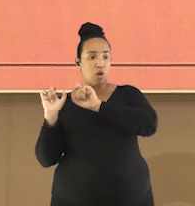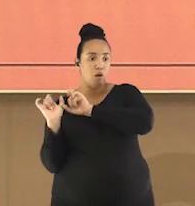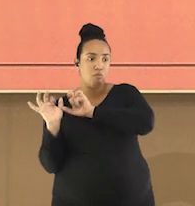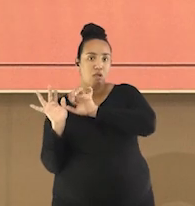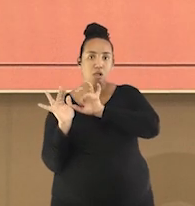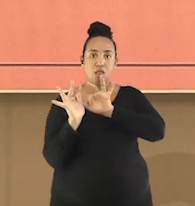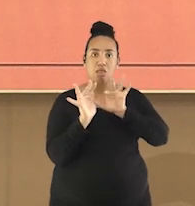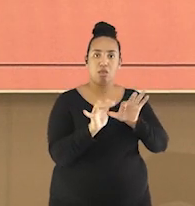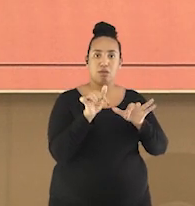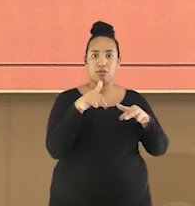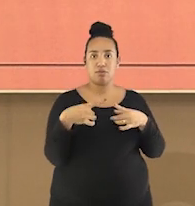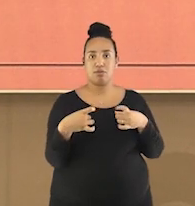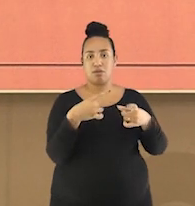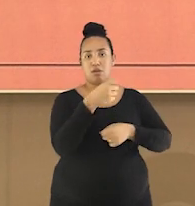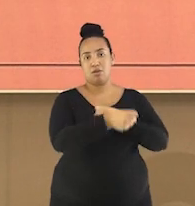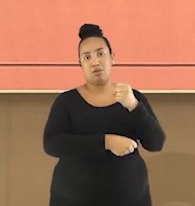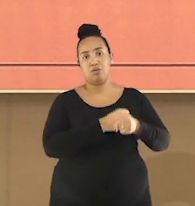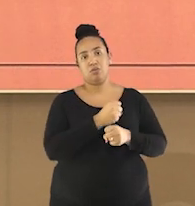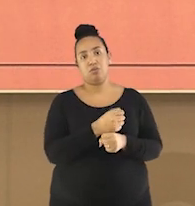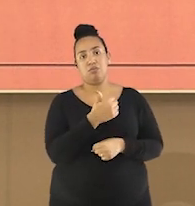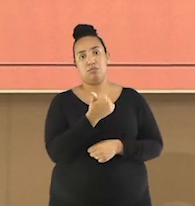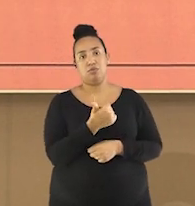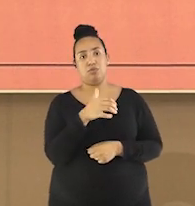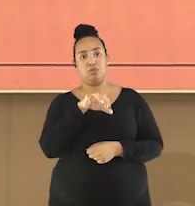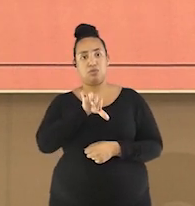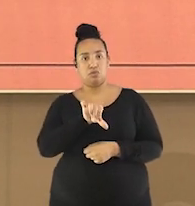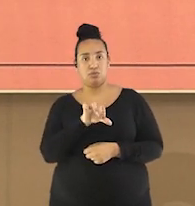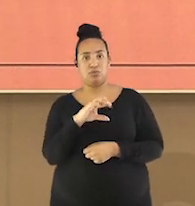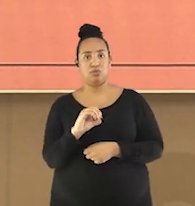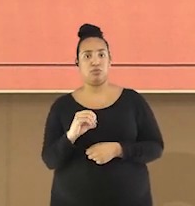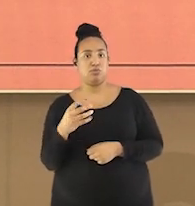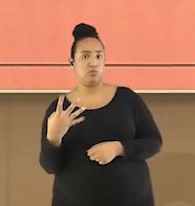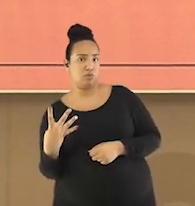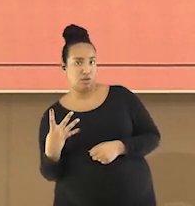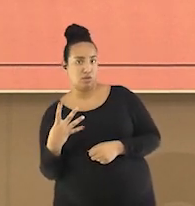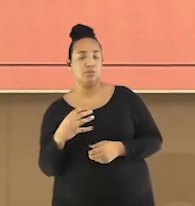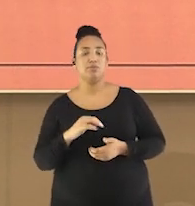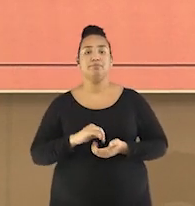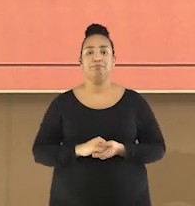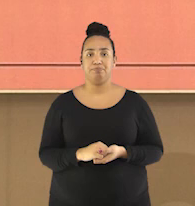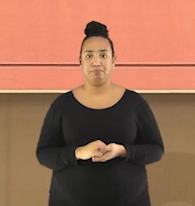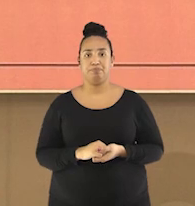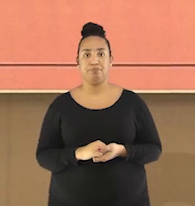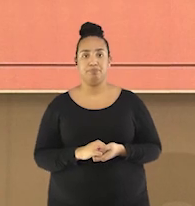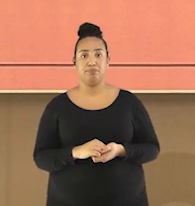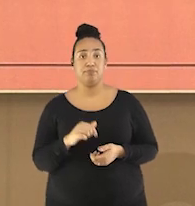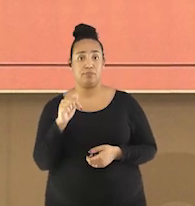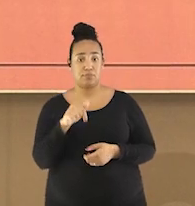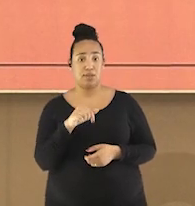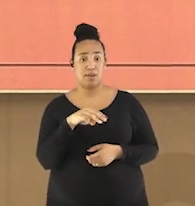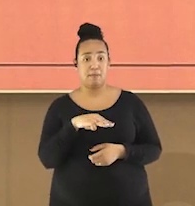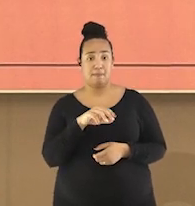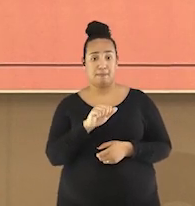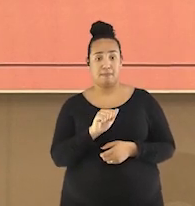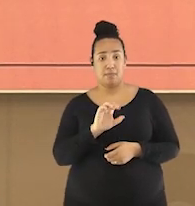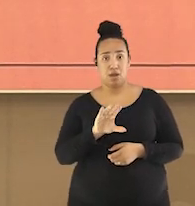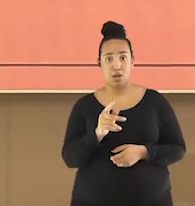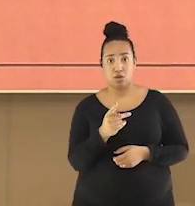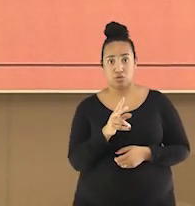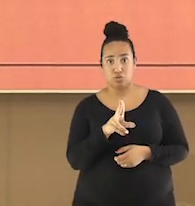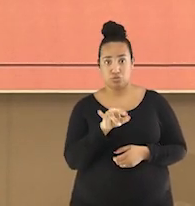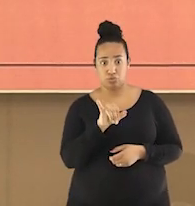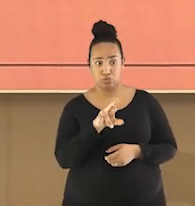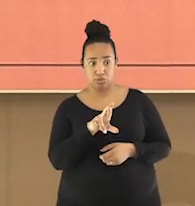-Japonesa de 1904. Após confirmar a dominação sobre a Machúria, os japoneses também